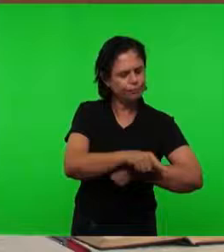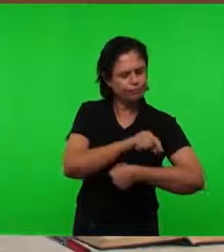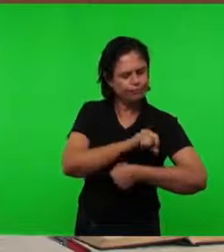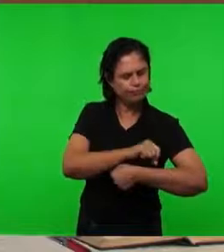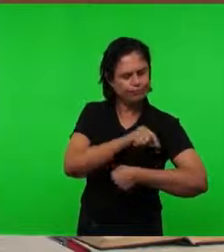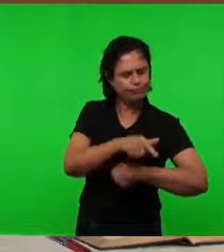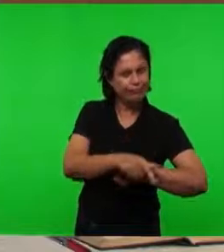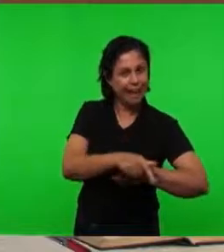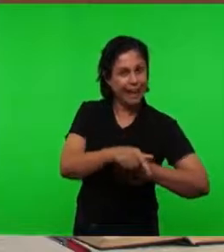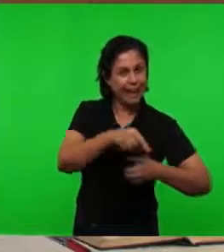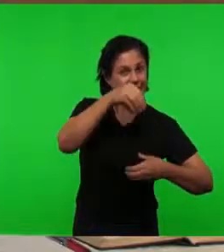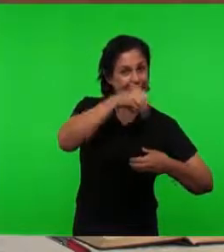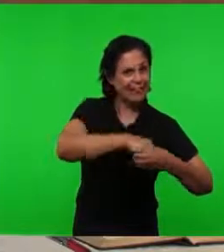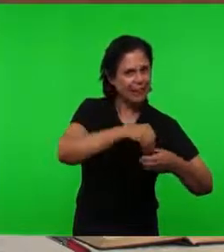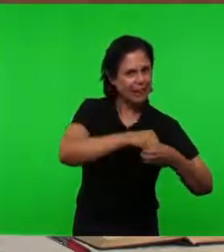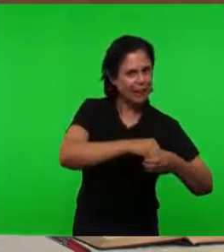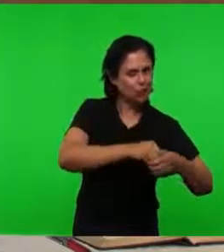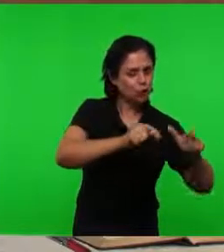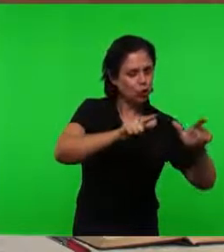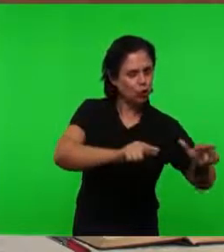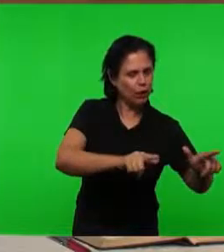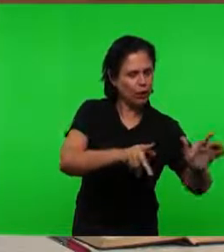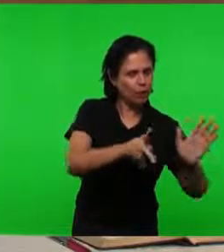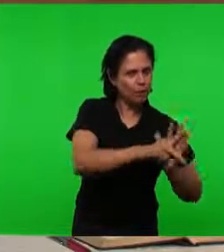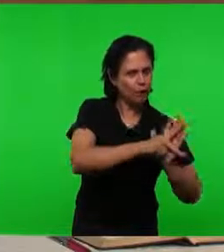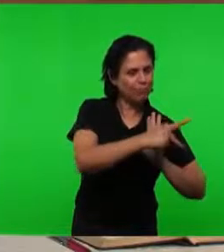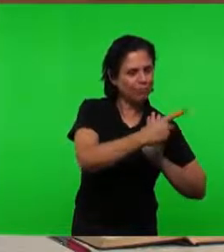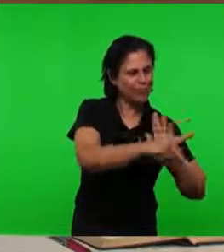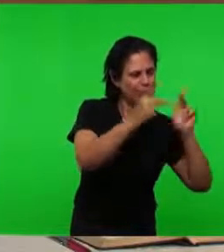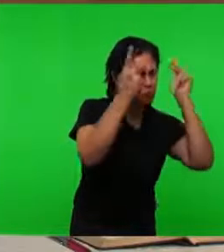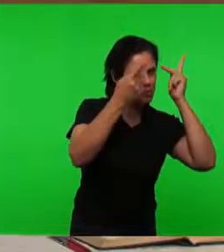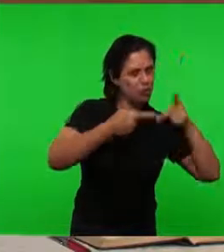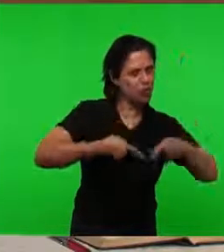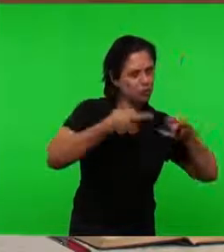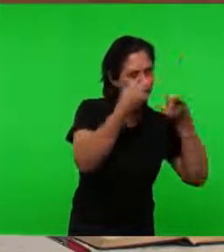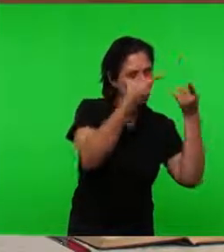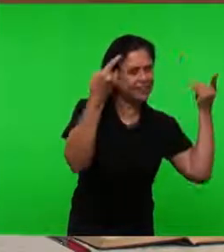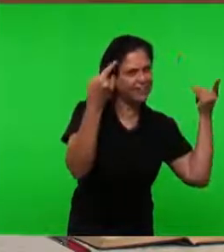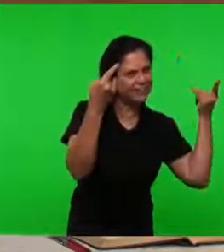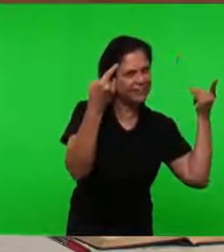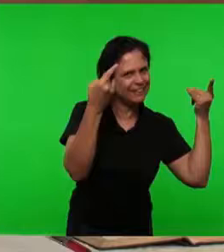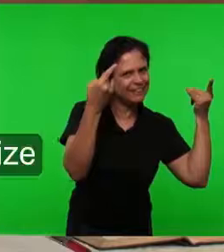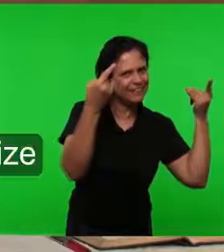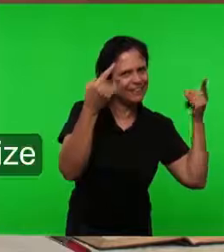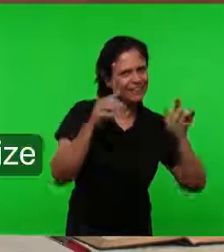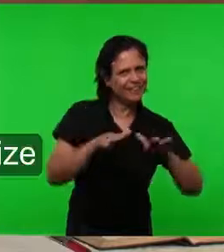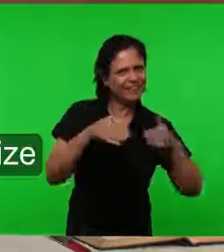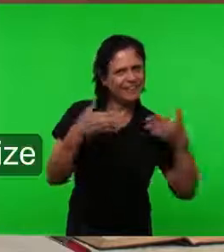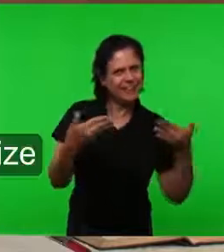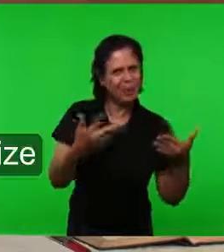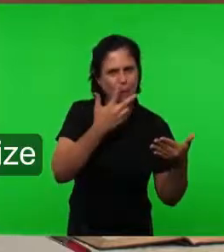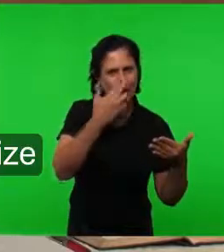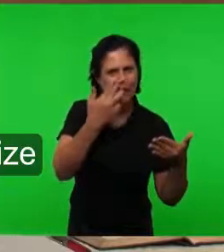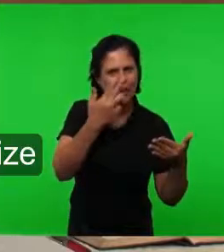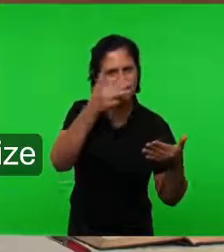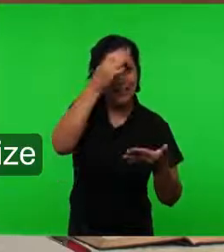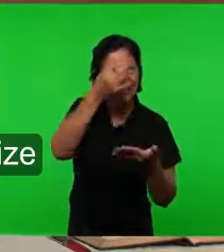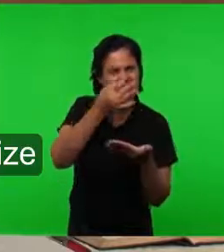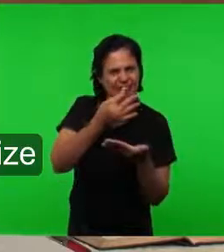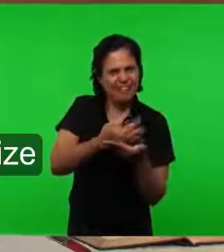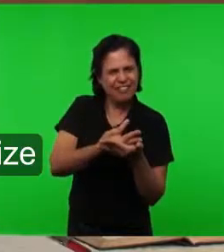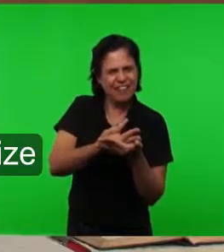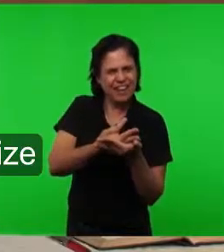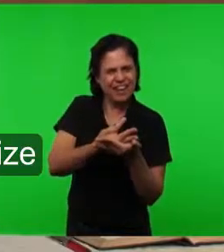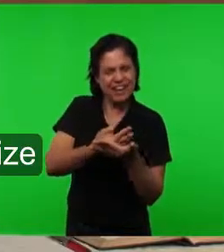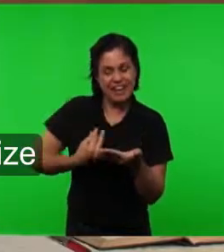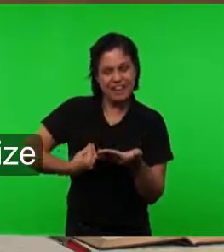No seu campo No campo Desse homem Então aqui está O momento Em que a fé Ela deixa de ser Uma de